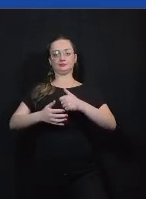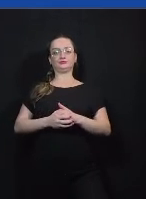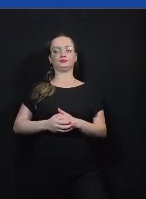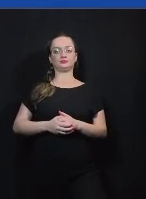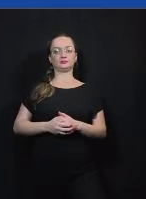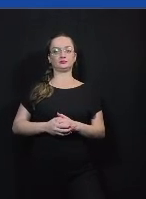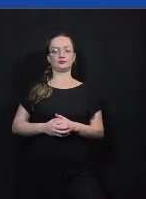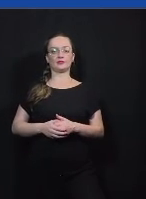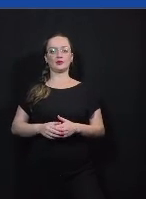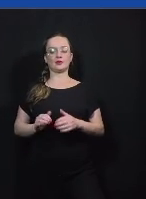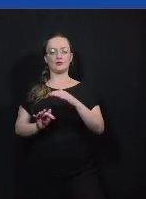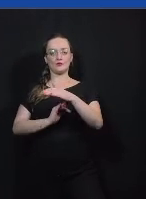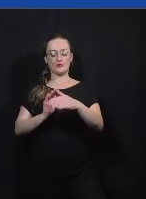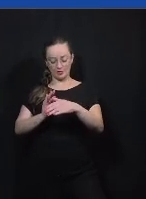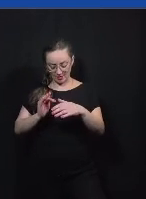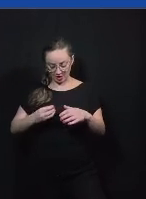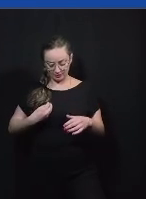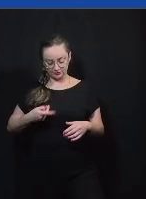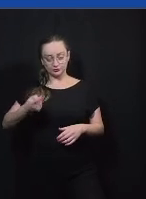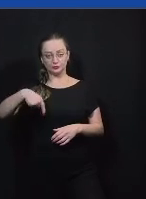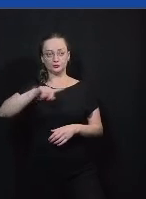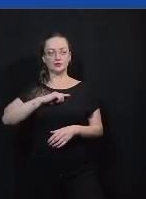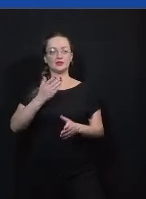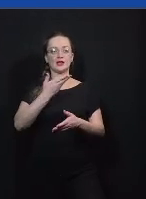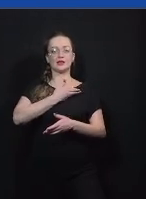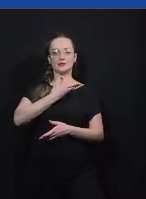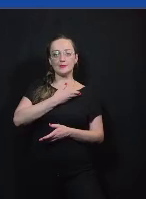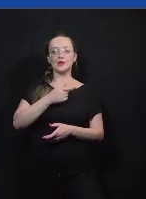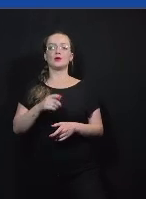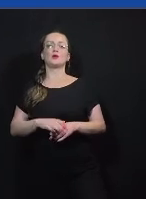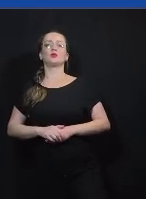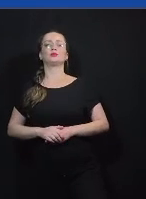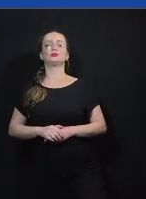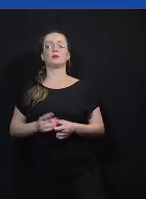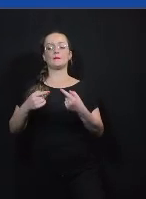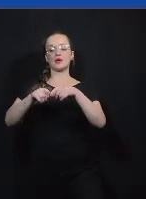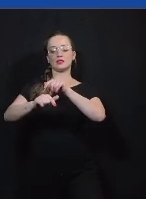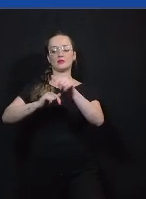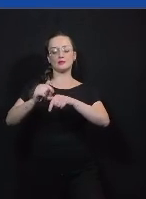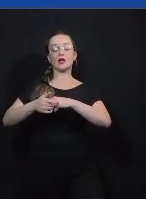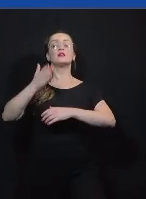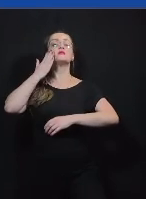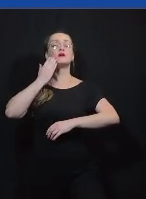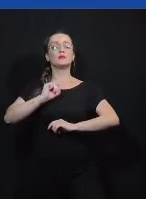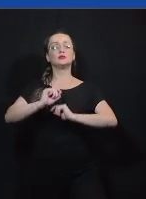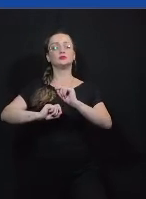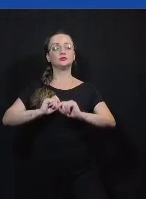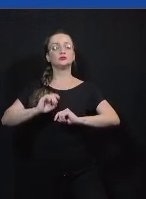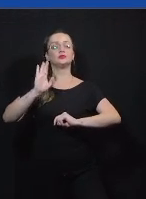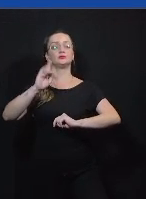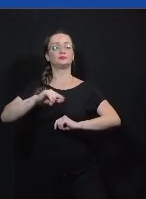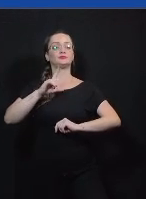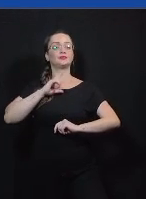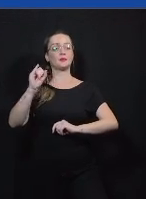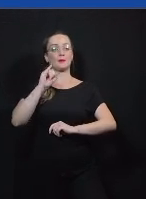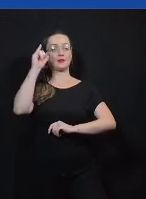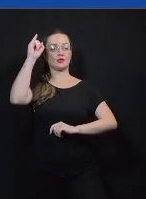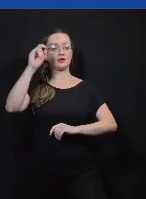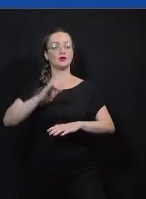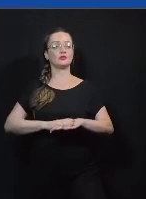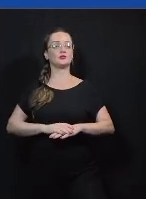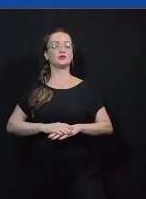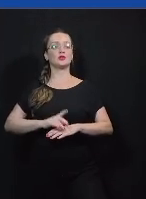informais das famílias de vocês com amigos com colegas e sabendo que a gente tem essa premissa de que isso é algo importante que isso é algo